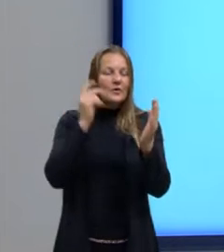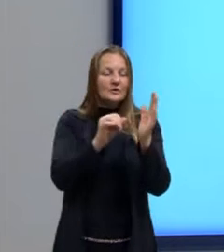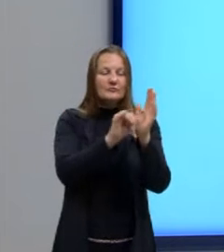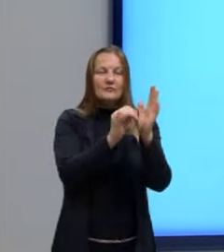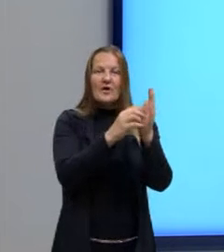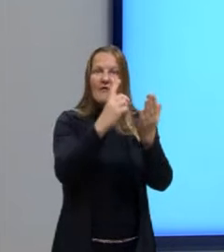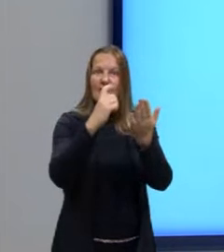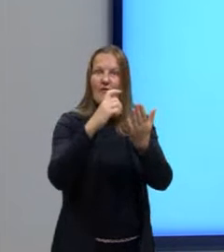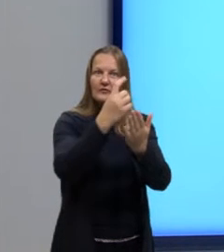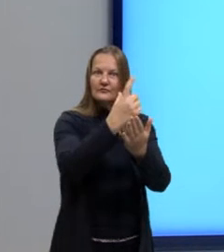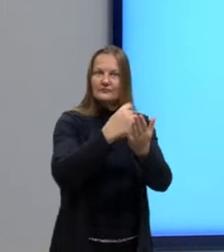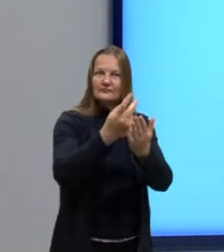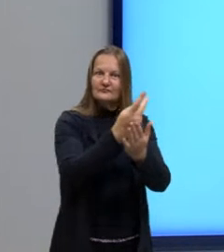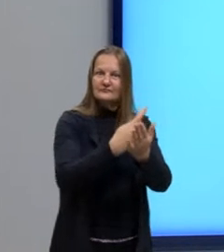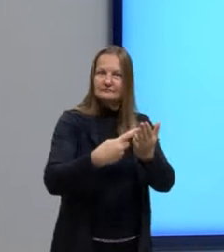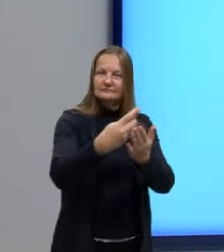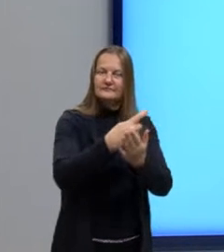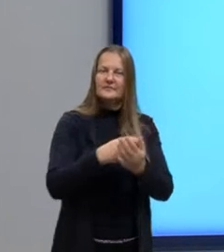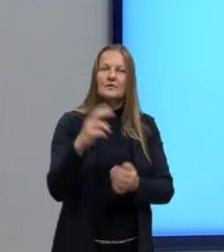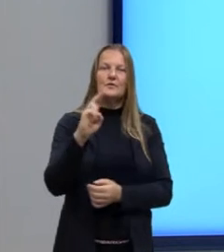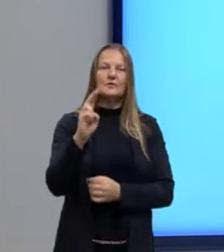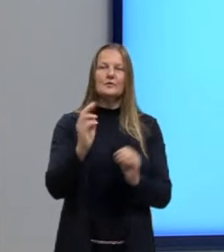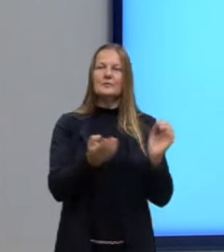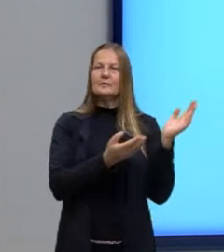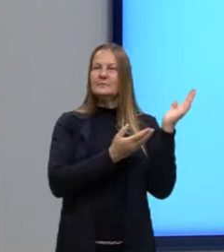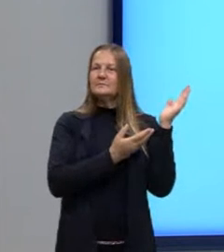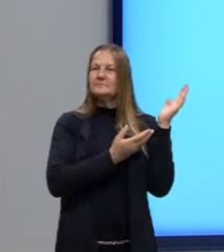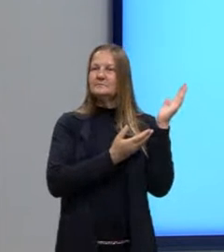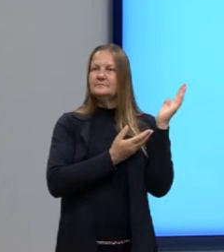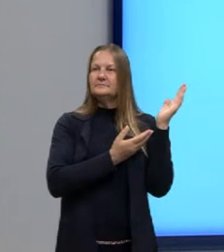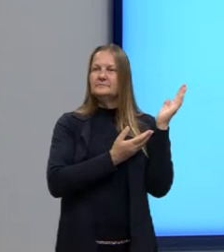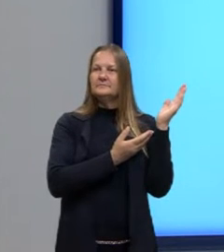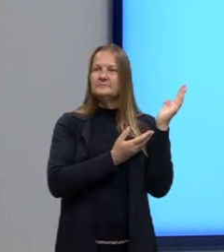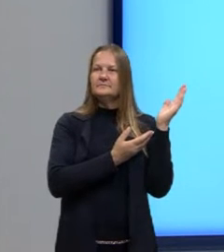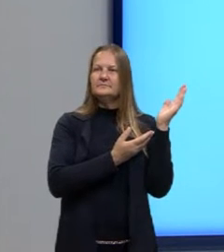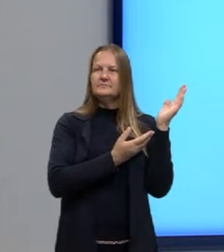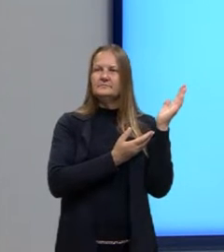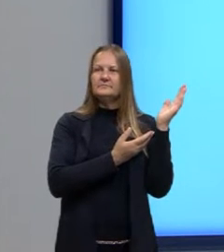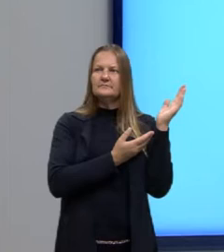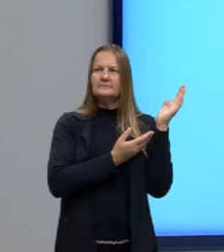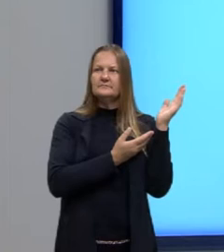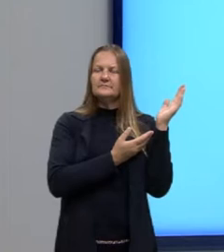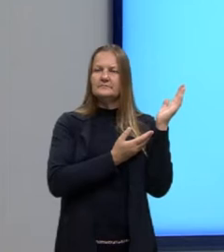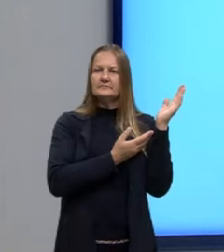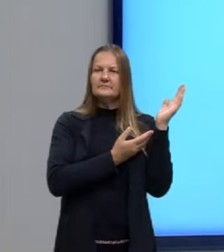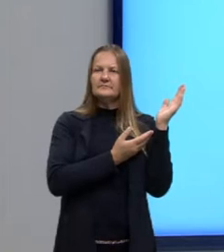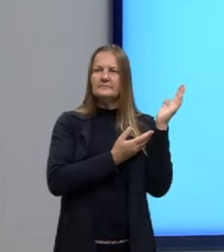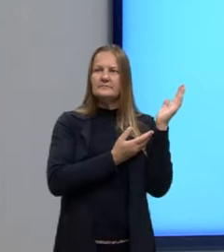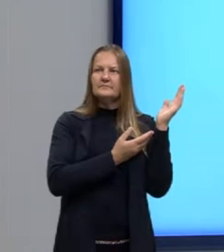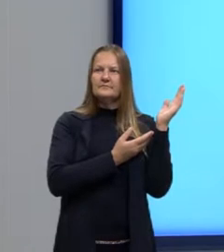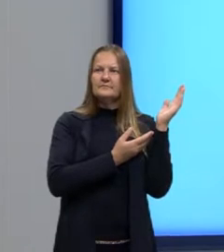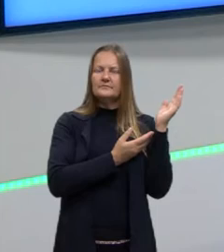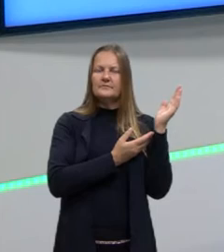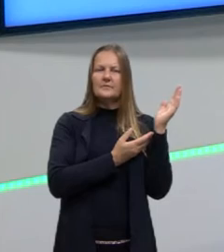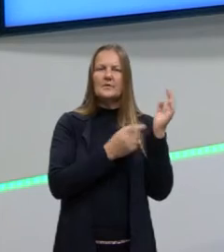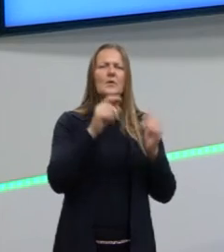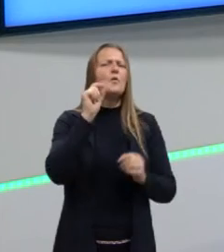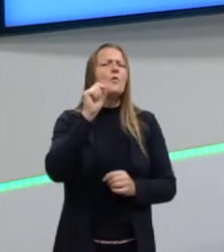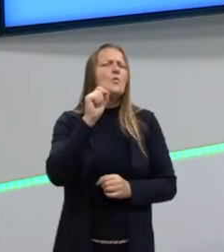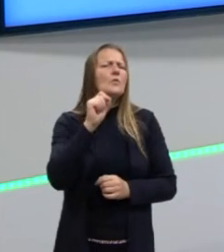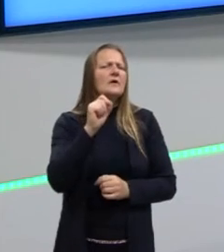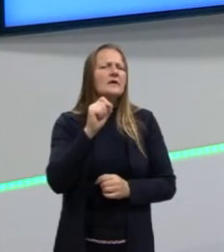E essa imagem aqui, o título, o nome desta obra é O que torna os lares de hoje tão diferentes, tão